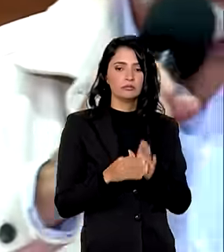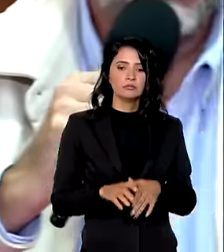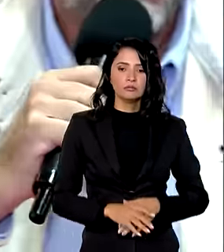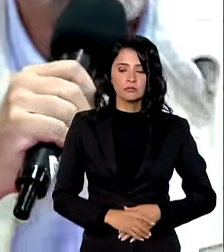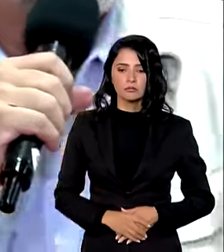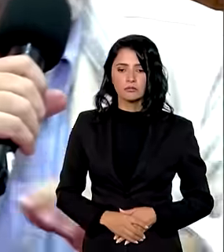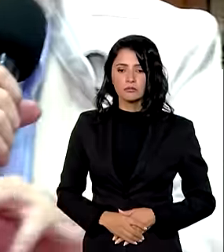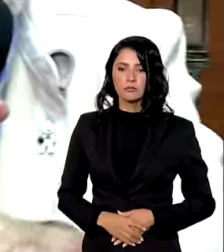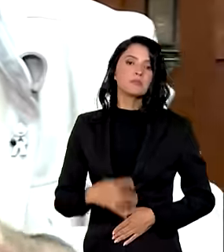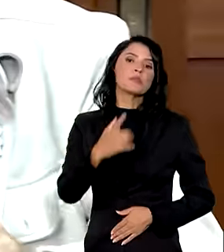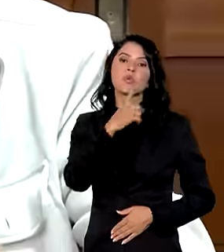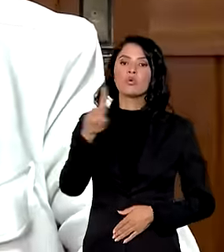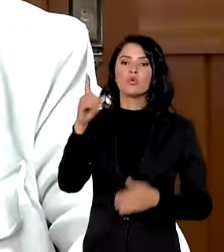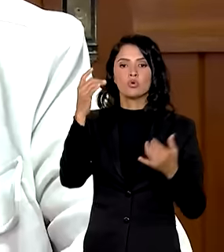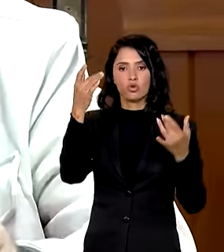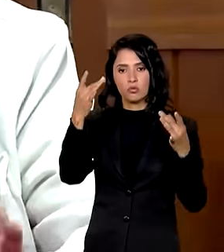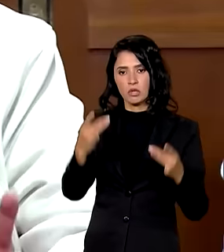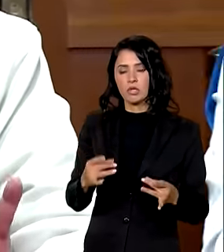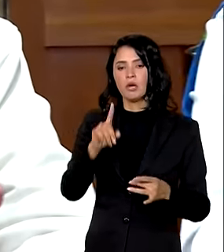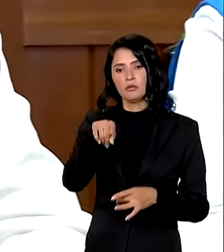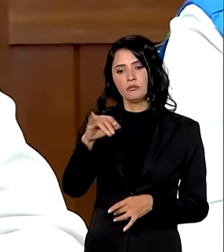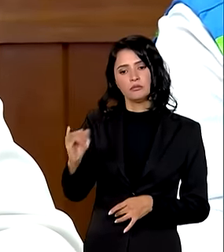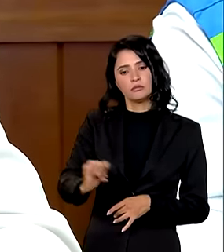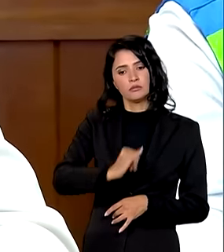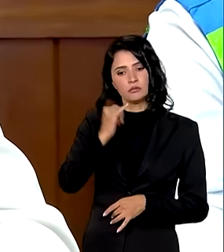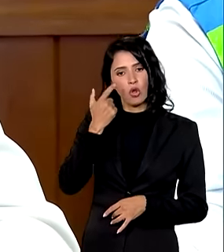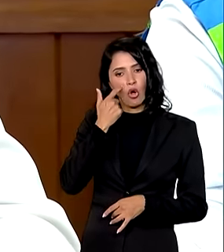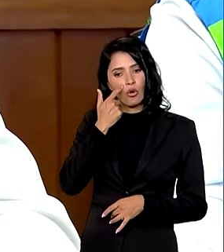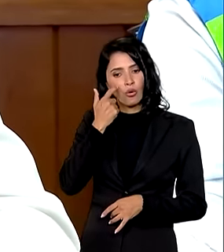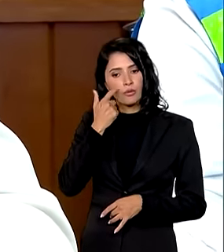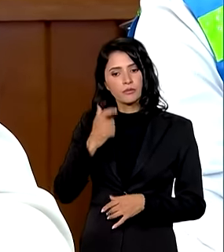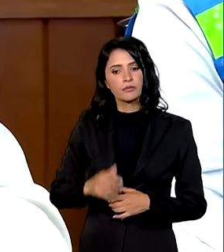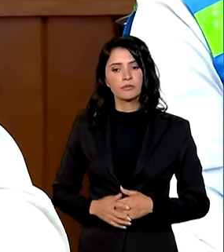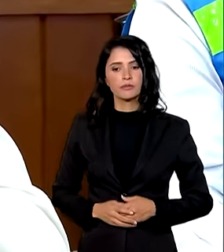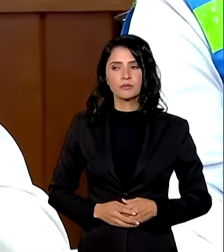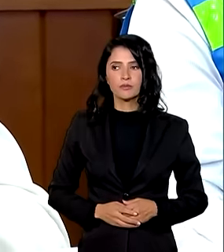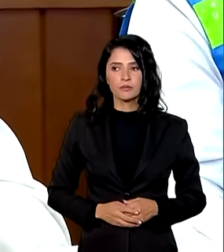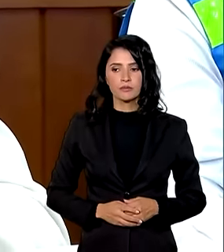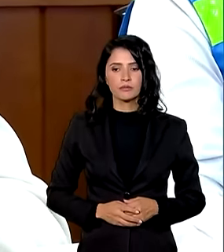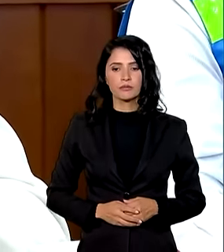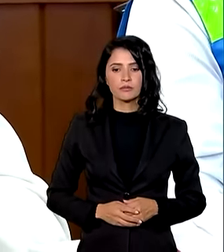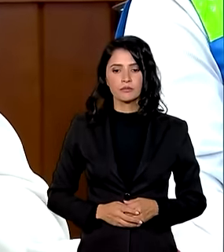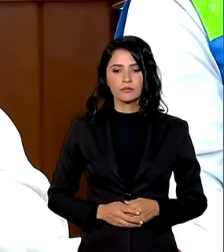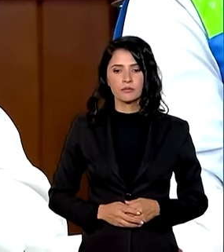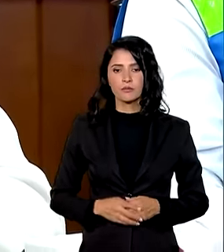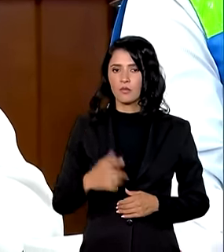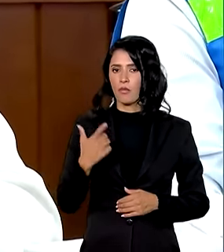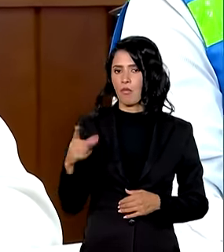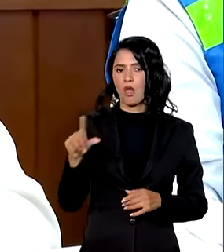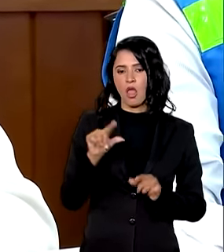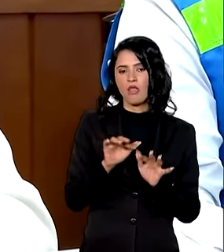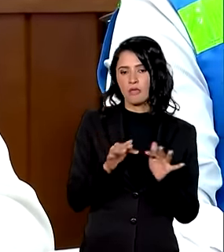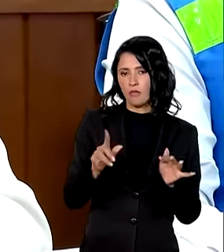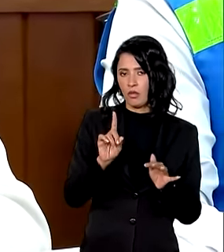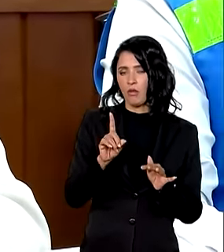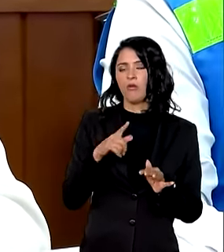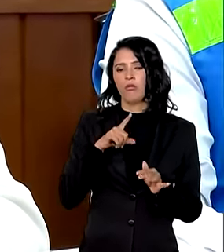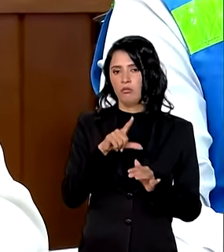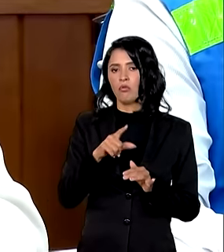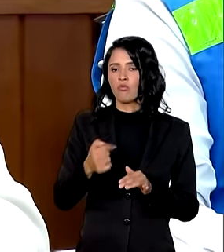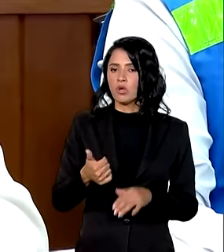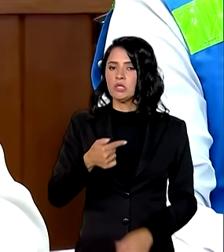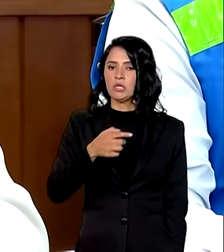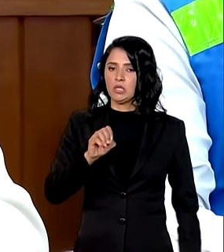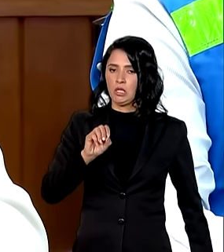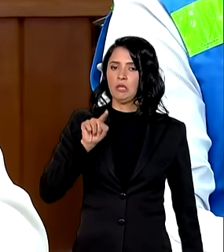só um último detalhe que acho que é importante mas ainda bem esse detalhe ele não é menor nós temos quase 70 mil